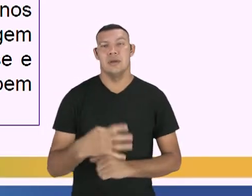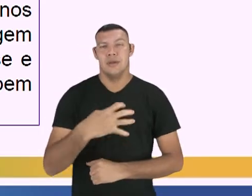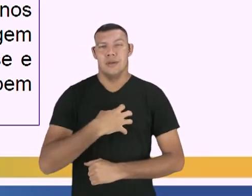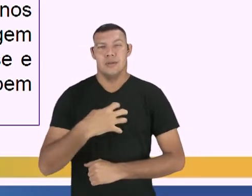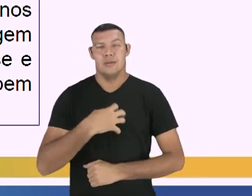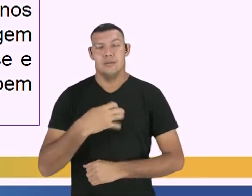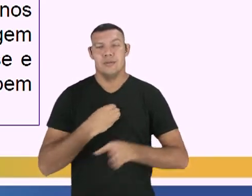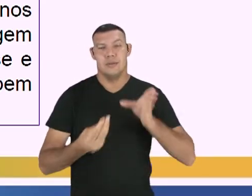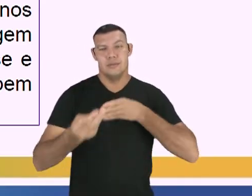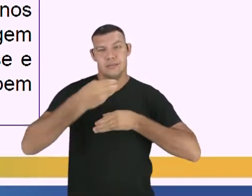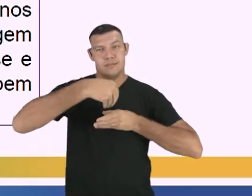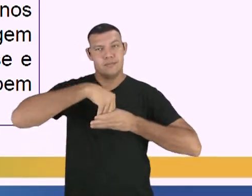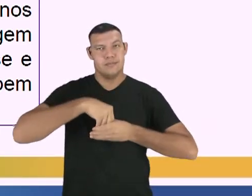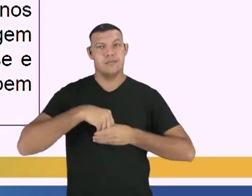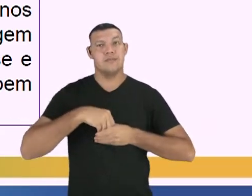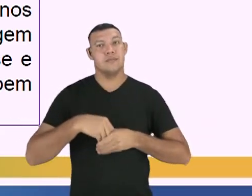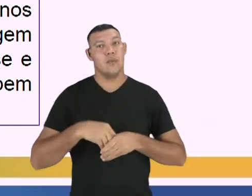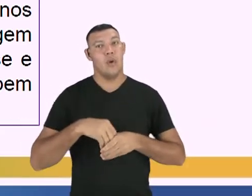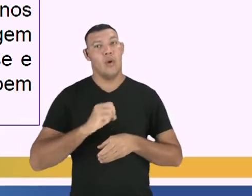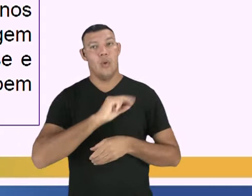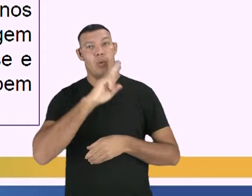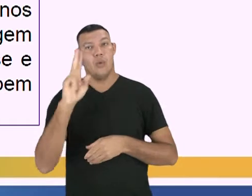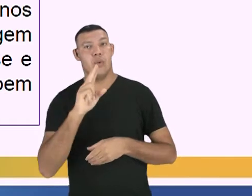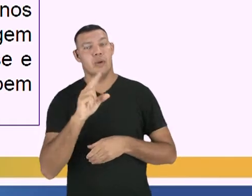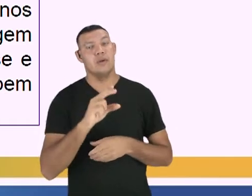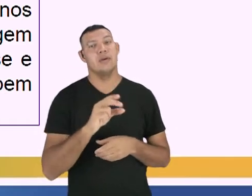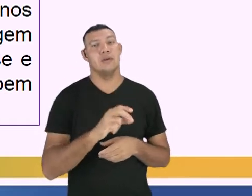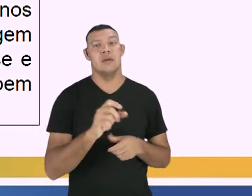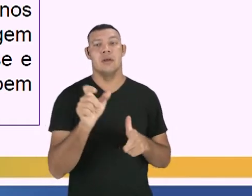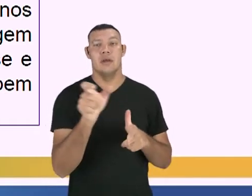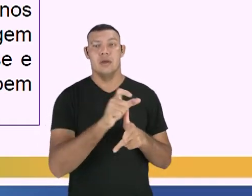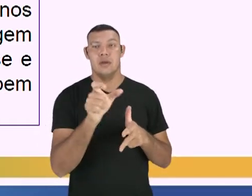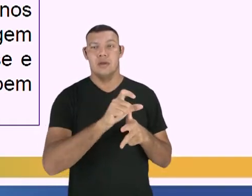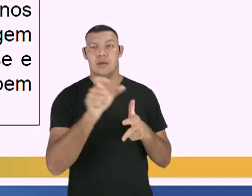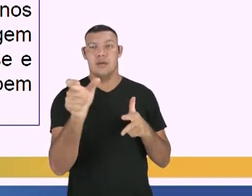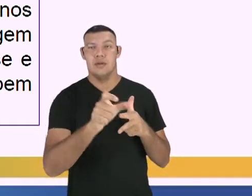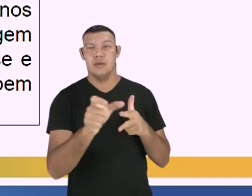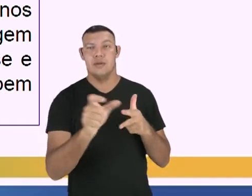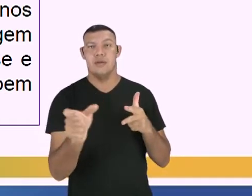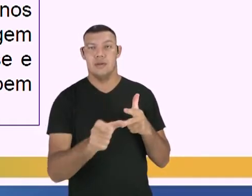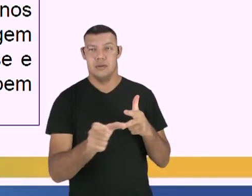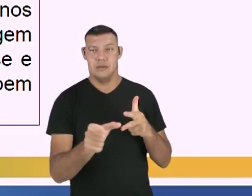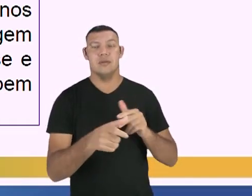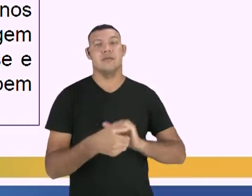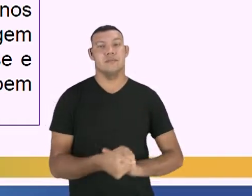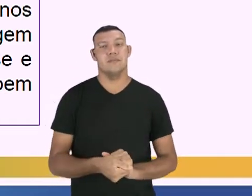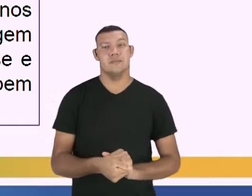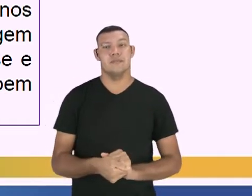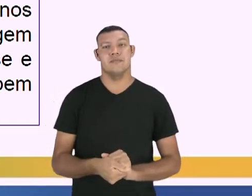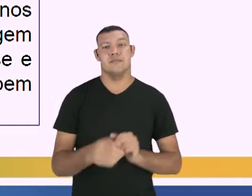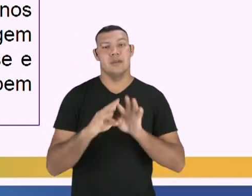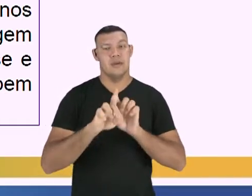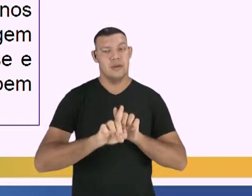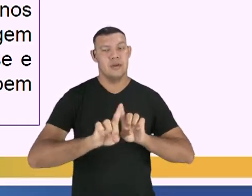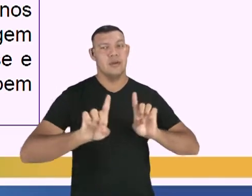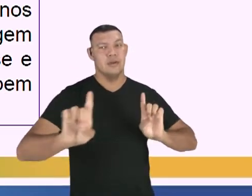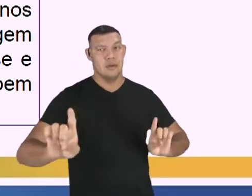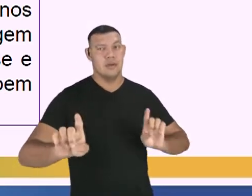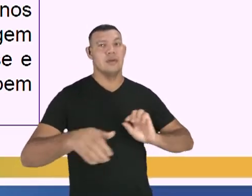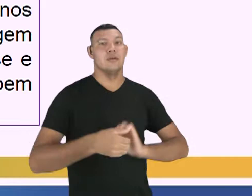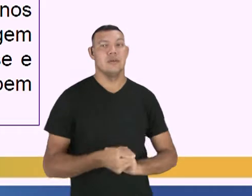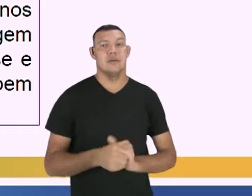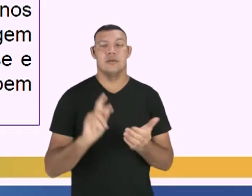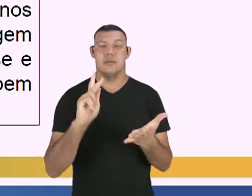subjetividade, ou na terceira pessoa, mantendo-nos mais distante dos fatos narrados.